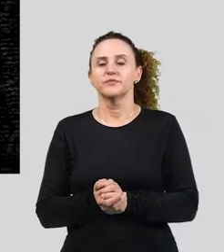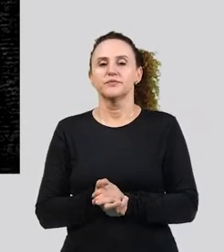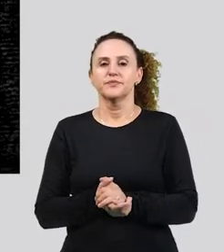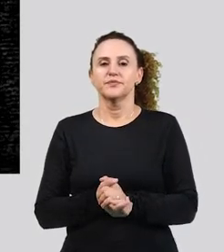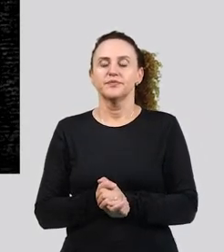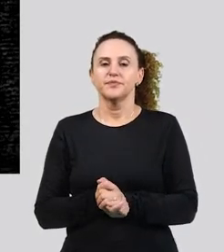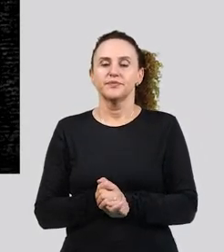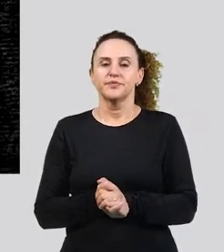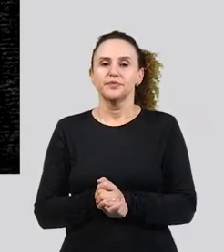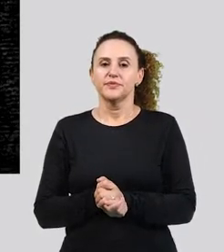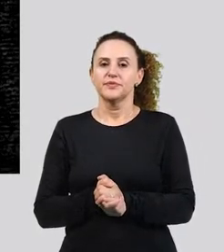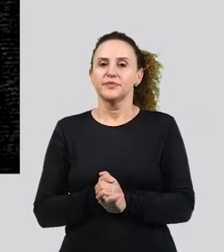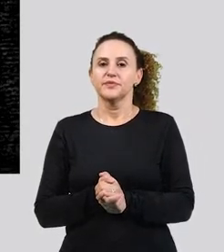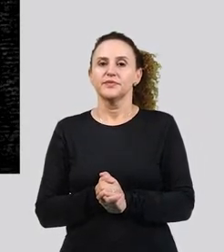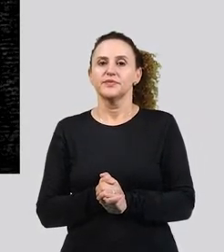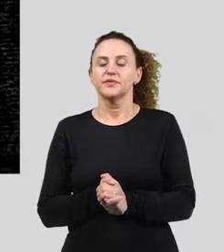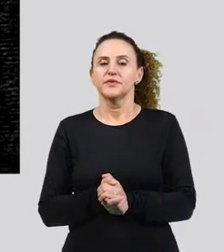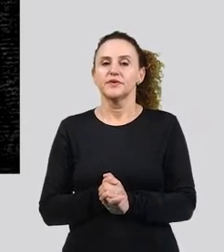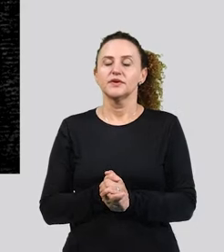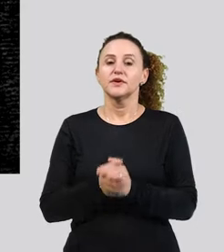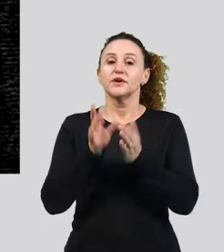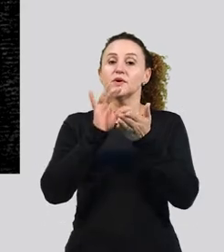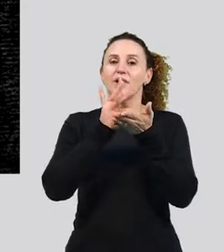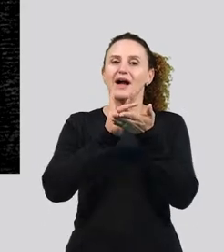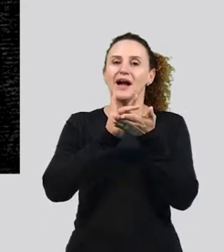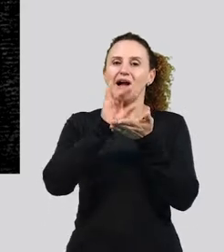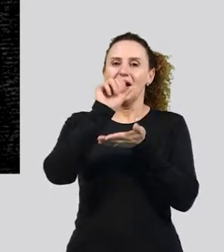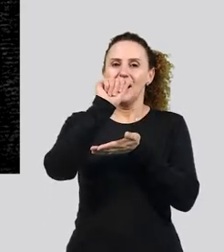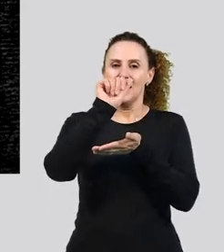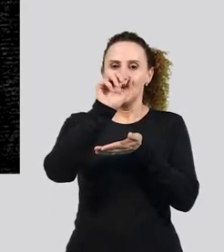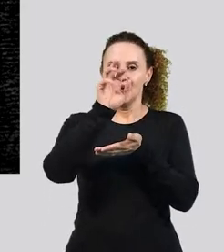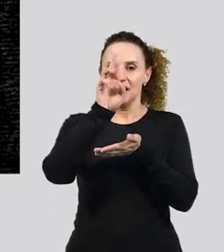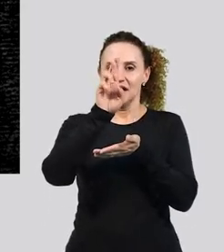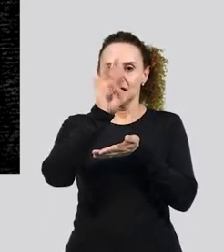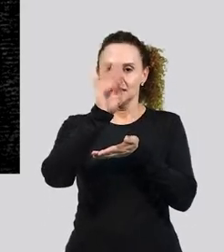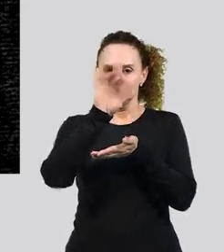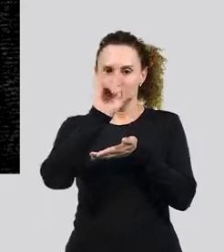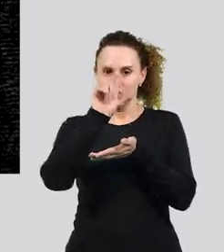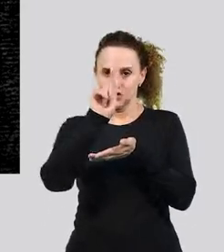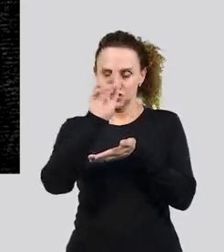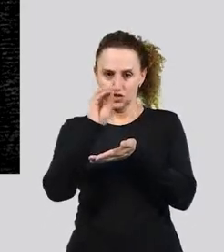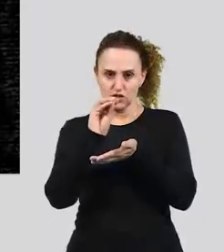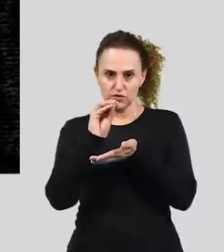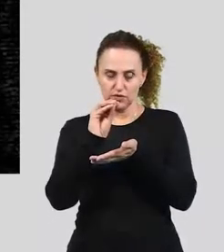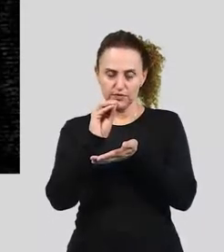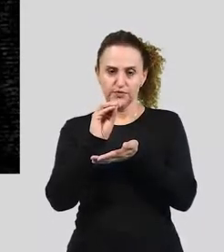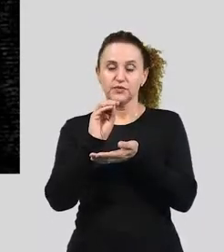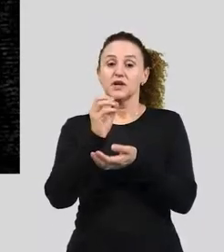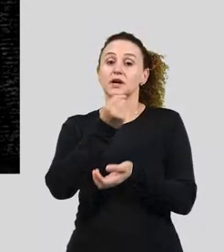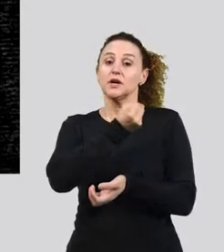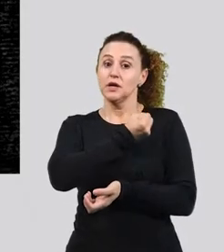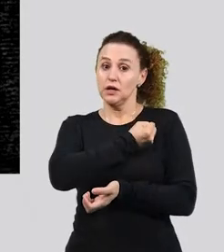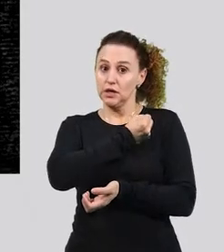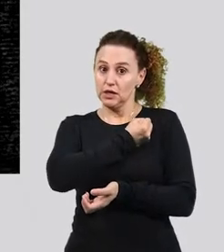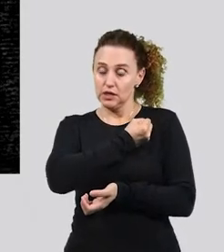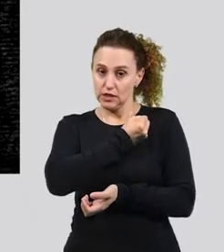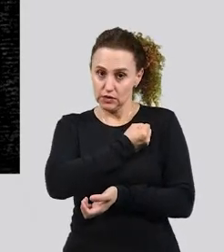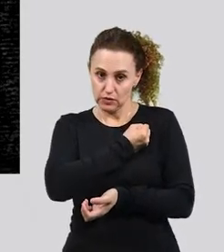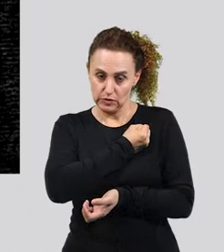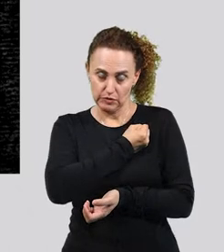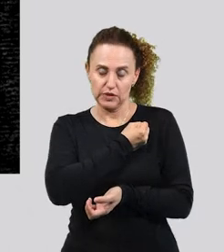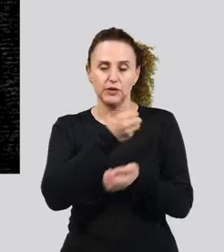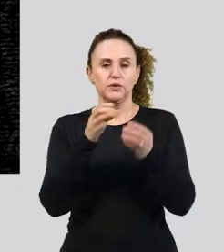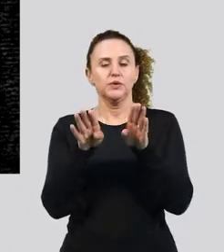pronome, o numeral, o artigo, todos eles. Gênero e número. Gênero feminino,